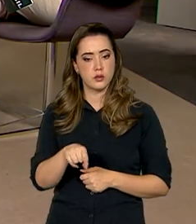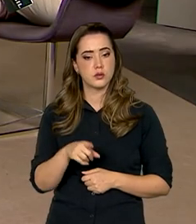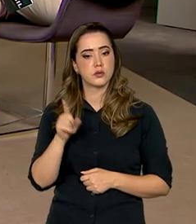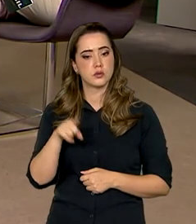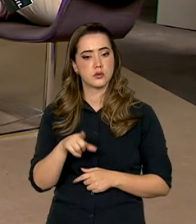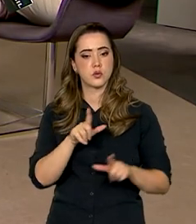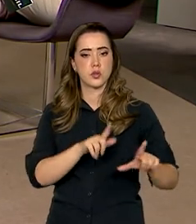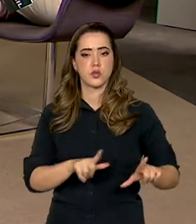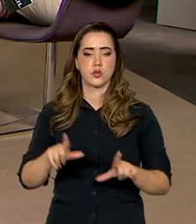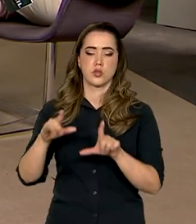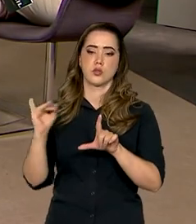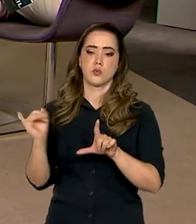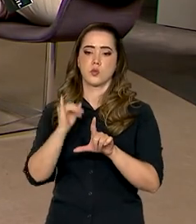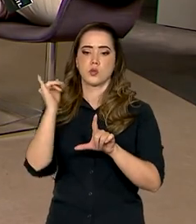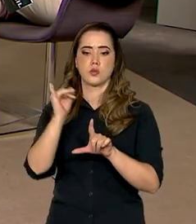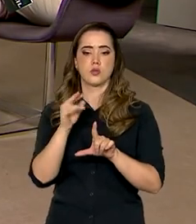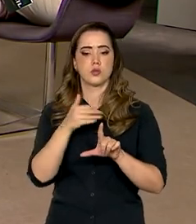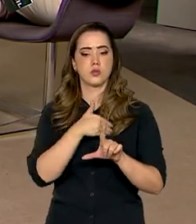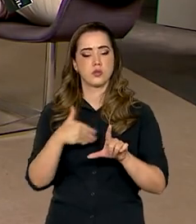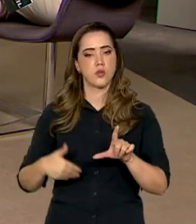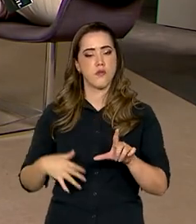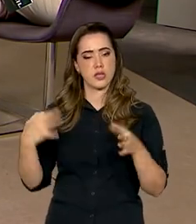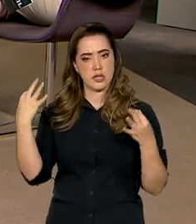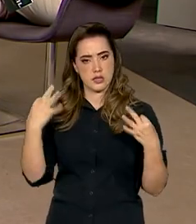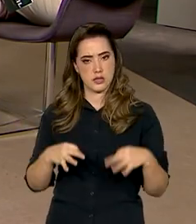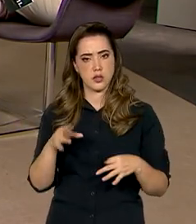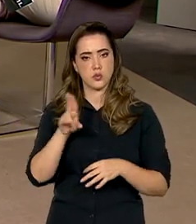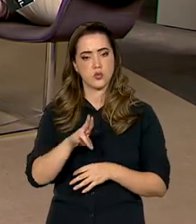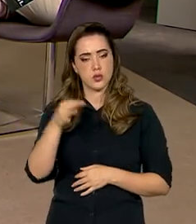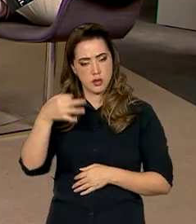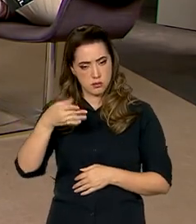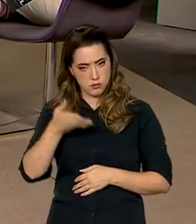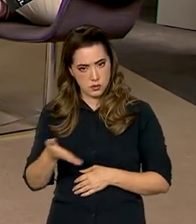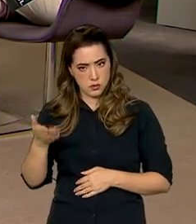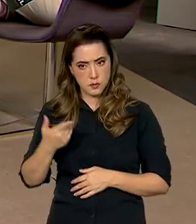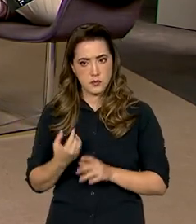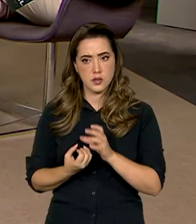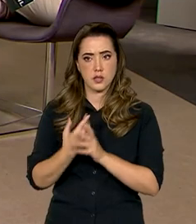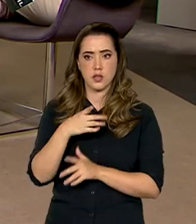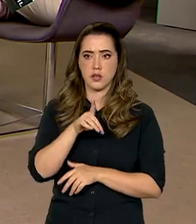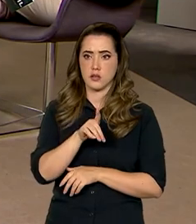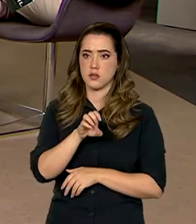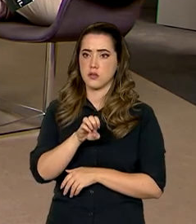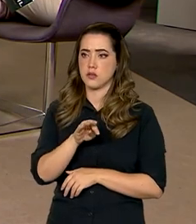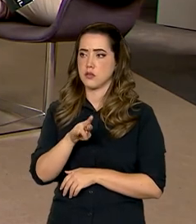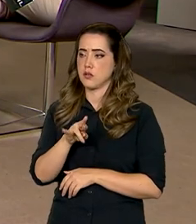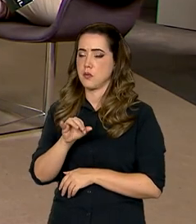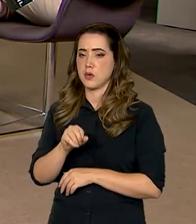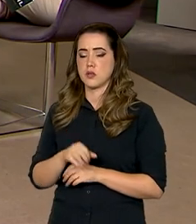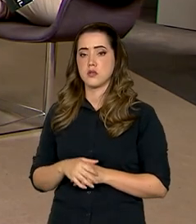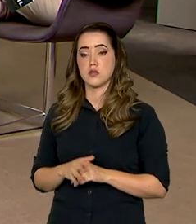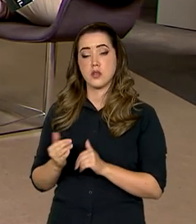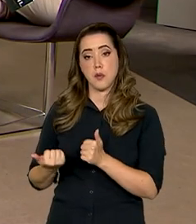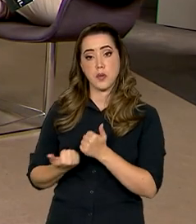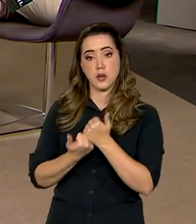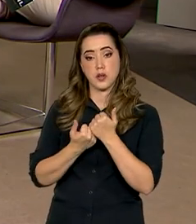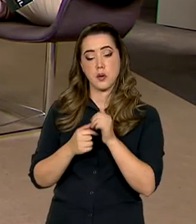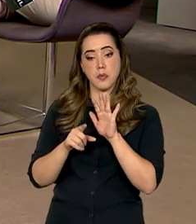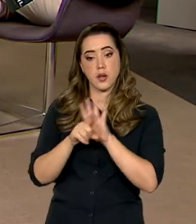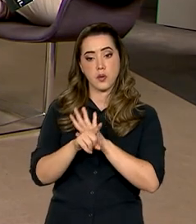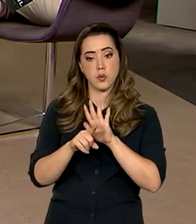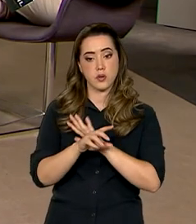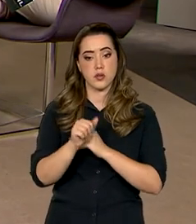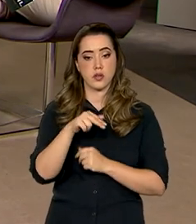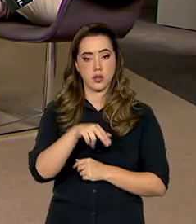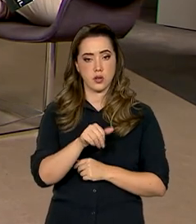é título muito importante e o governo acertou, realmente, na mosca, criando a debênture. E, reforçando a pergunta da Ana, o governo tem grandes chances